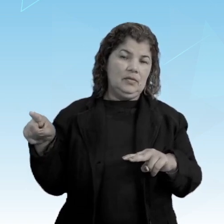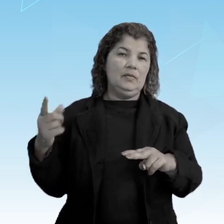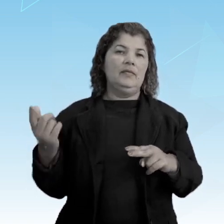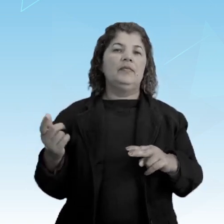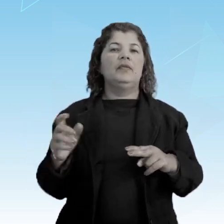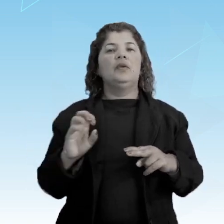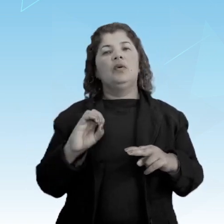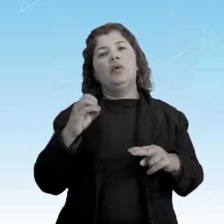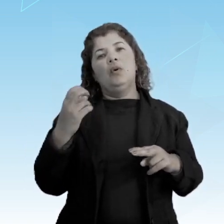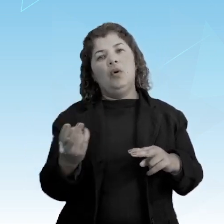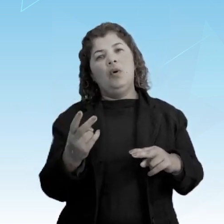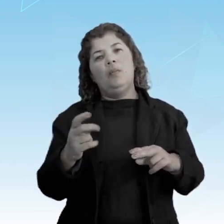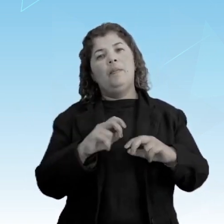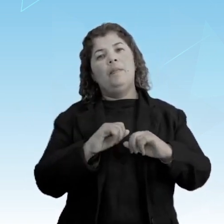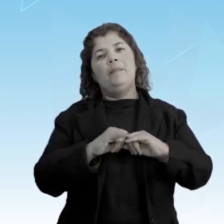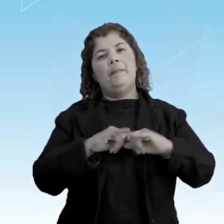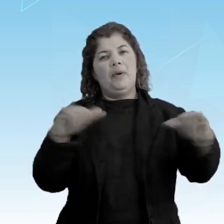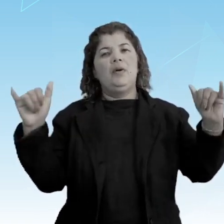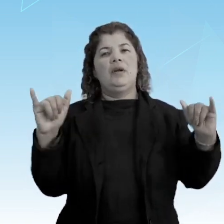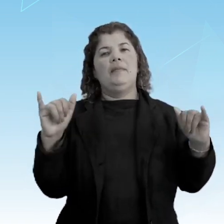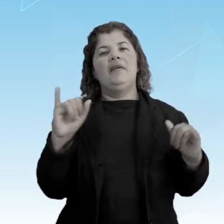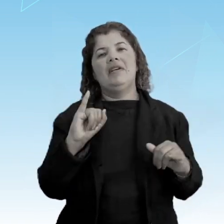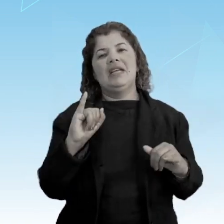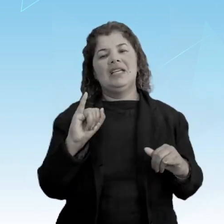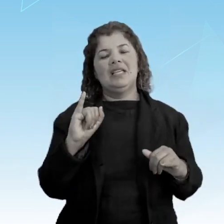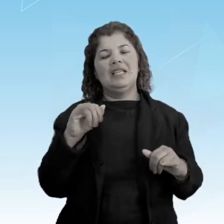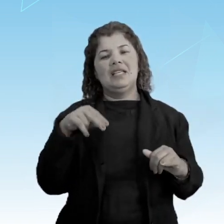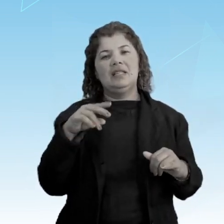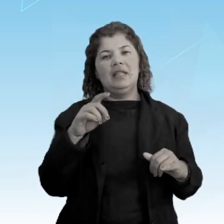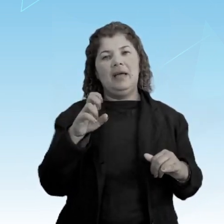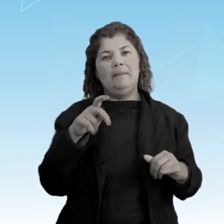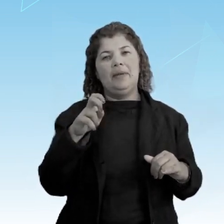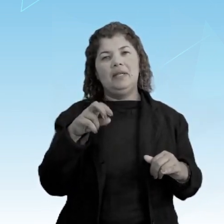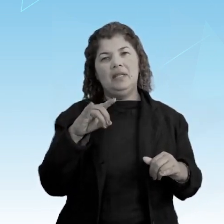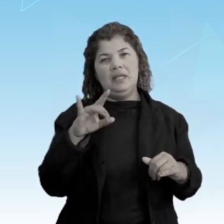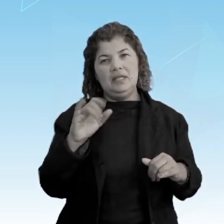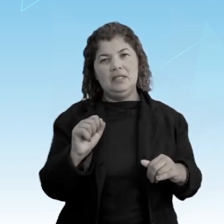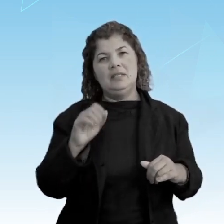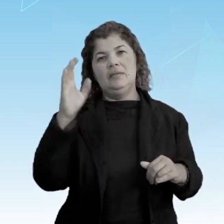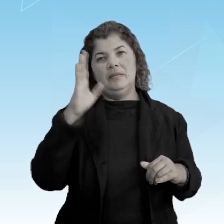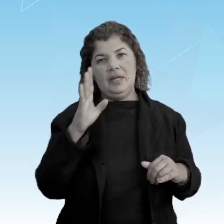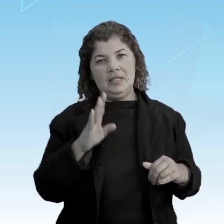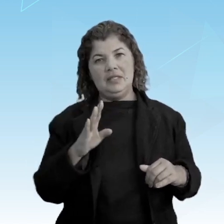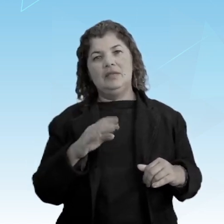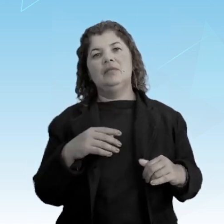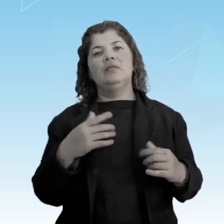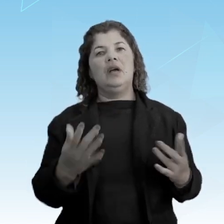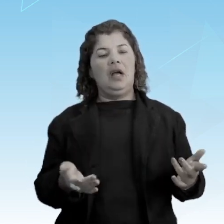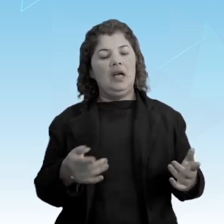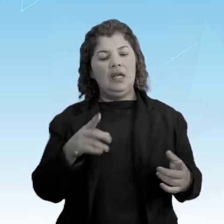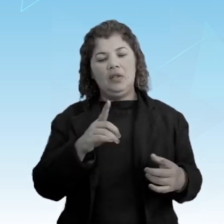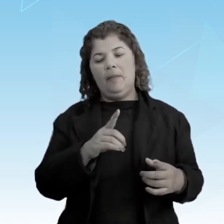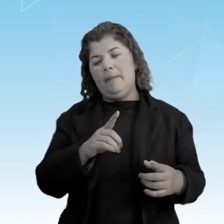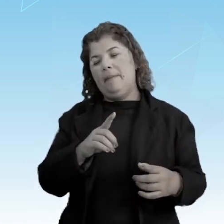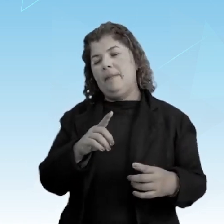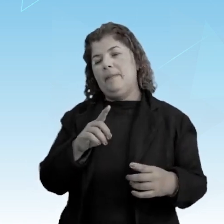cortes ou proclamava o que é independência. D. Pedro escolheu romper com Portugal.